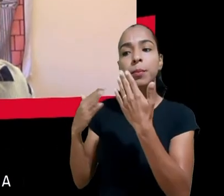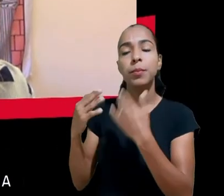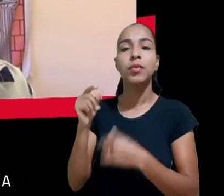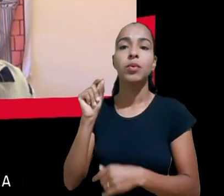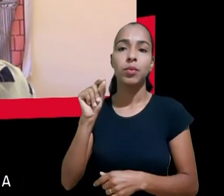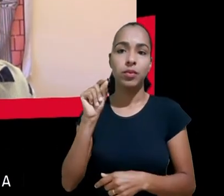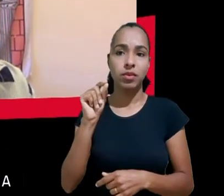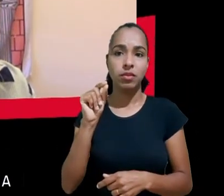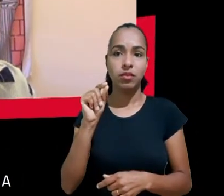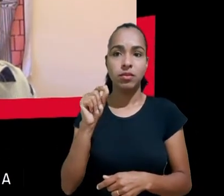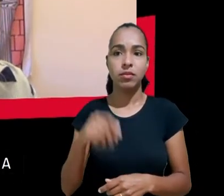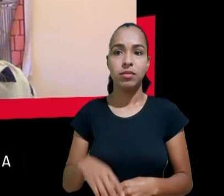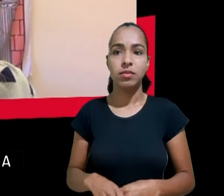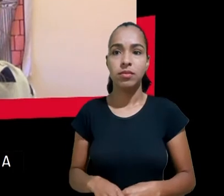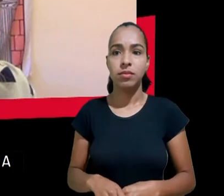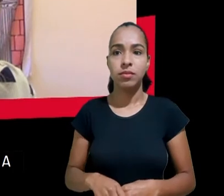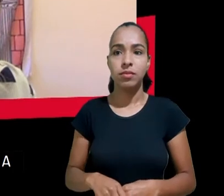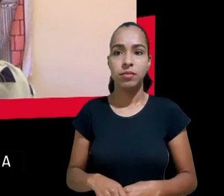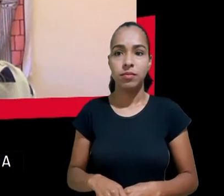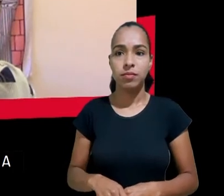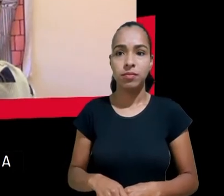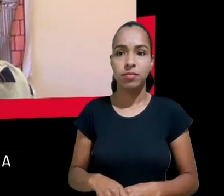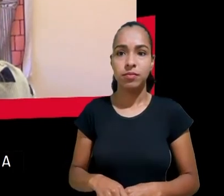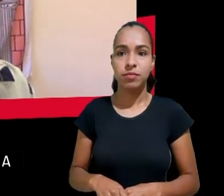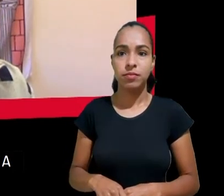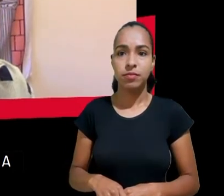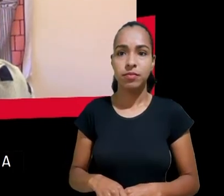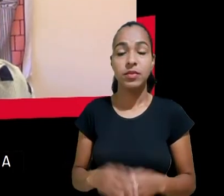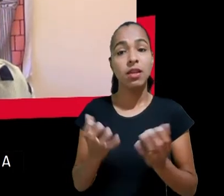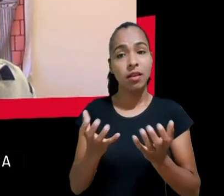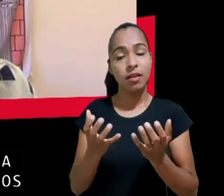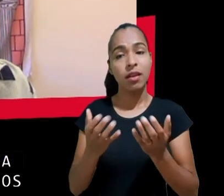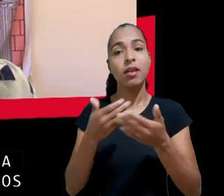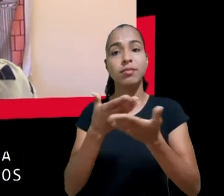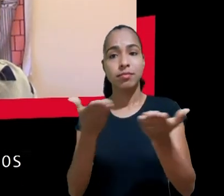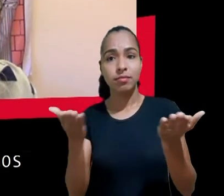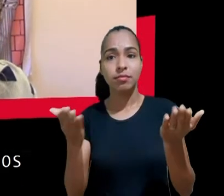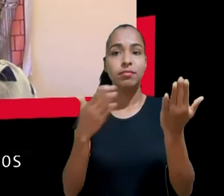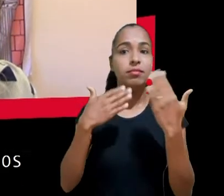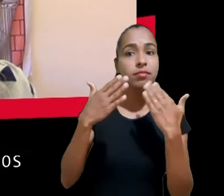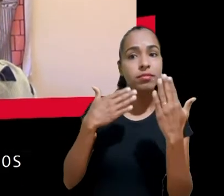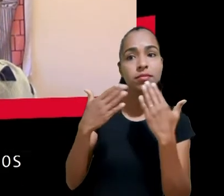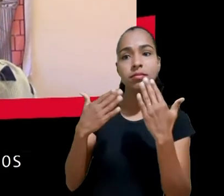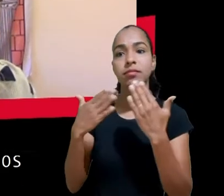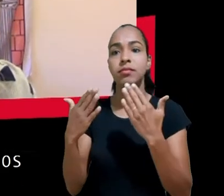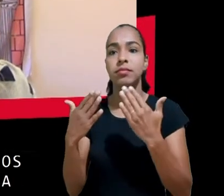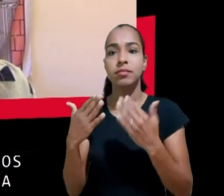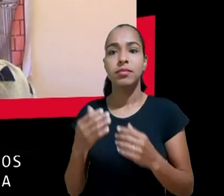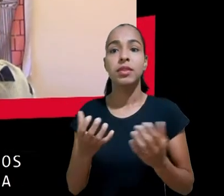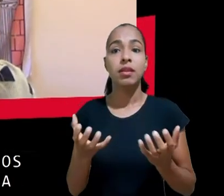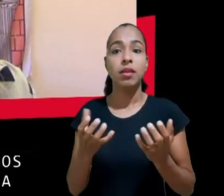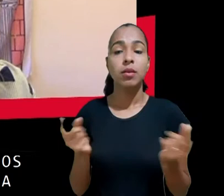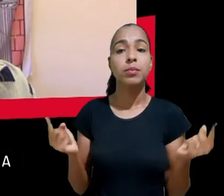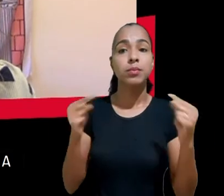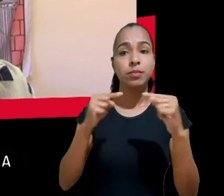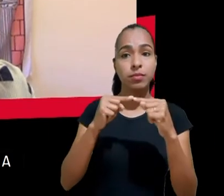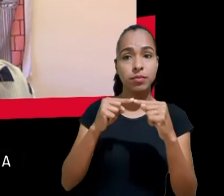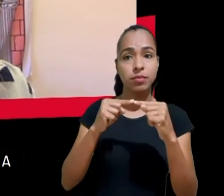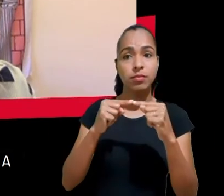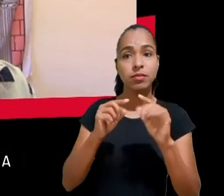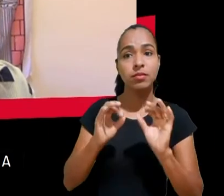nós vamos conversar com vocês a respeito da aplicação ou não, ou a aplicação na realidade